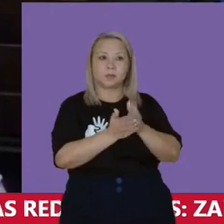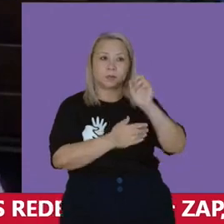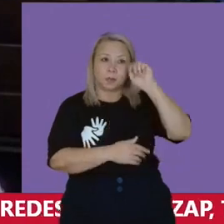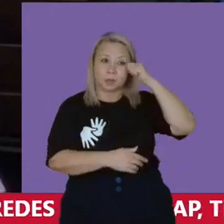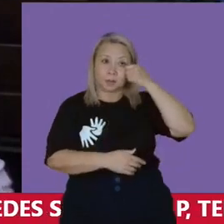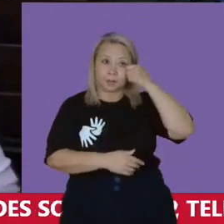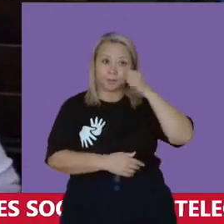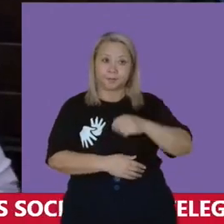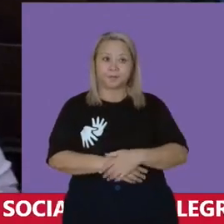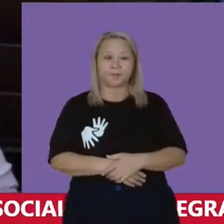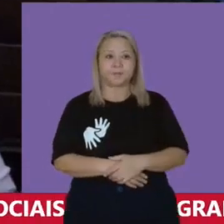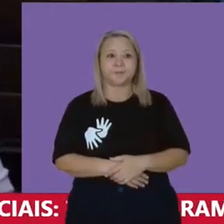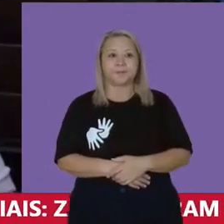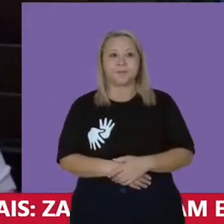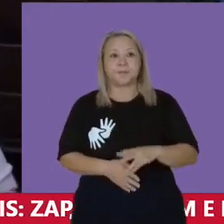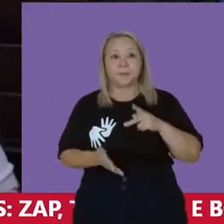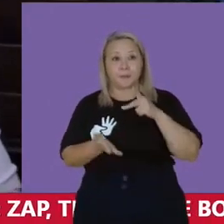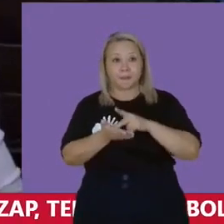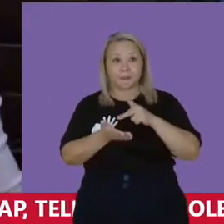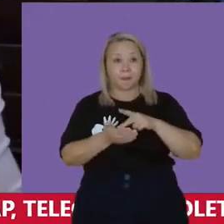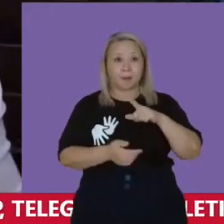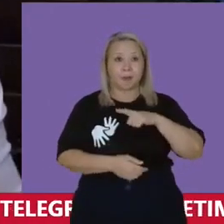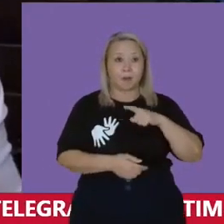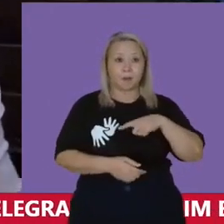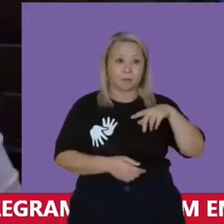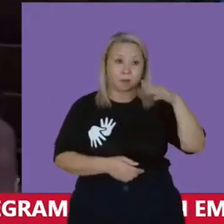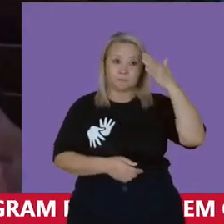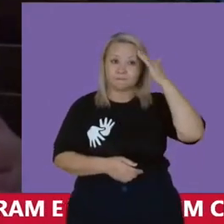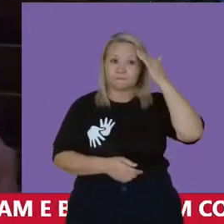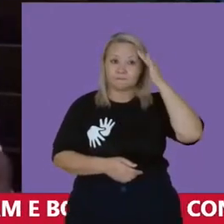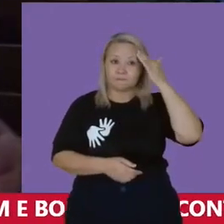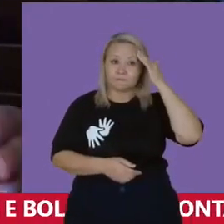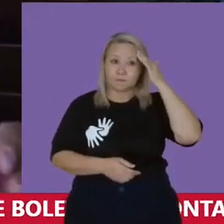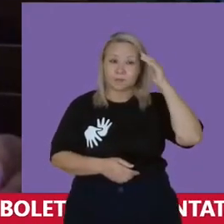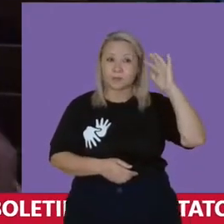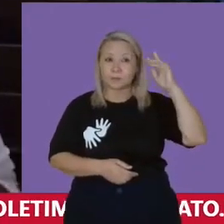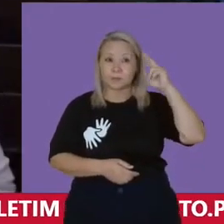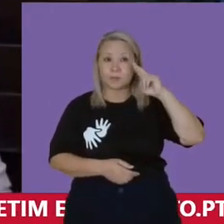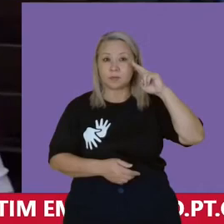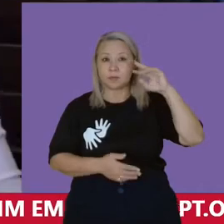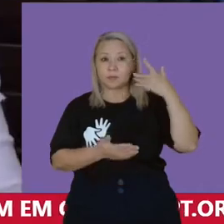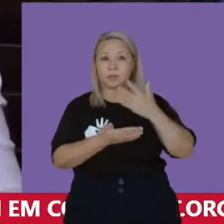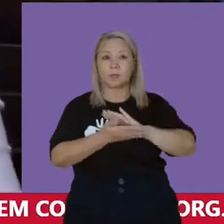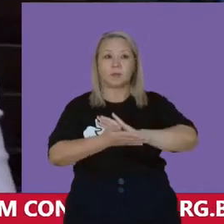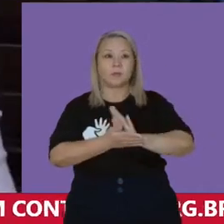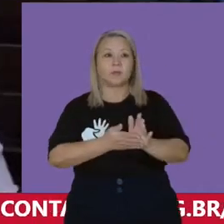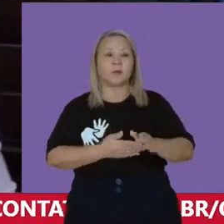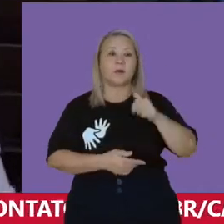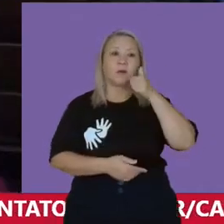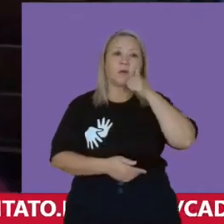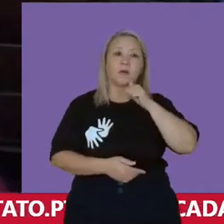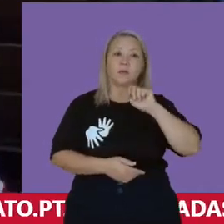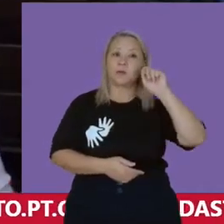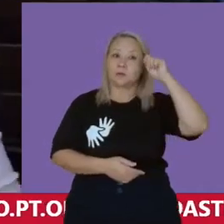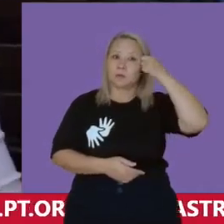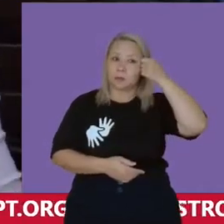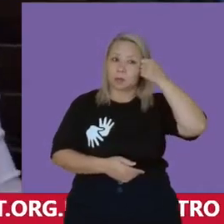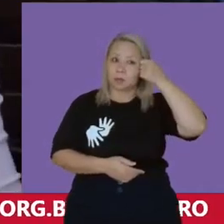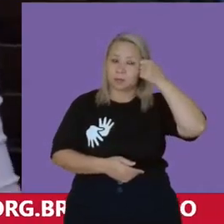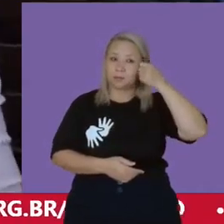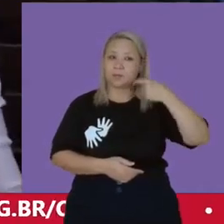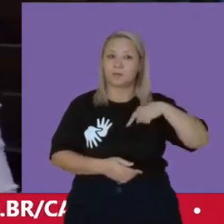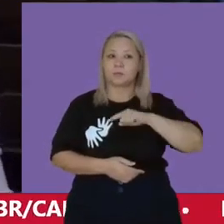temos de fato essa compreensão histórica da exploração das mulheres negras no nosso país